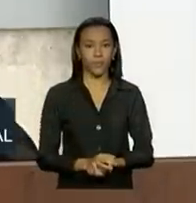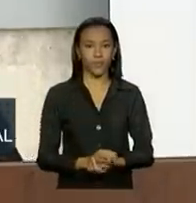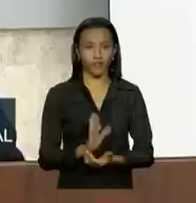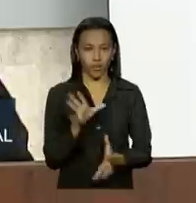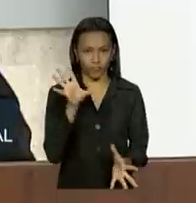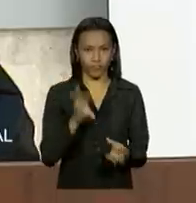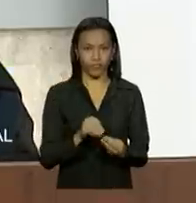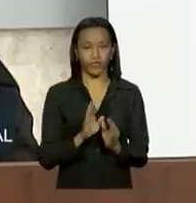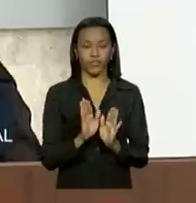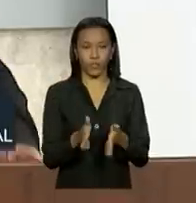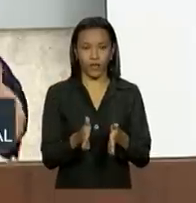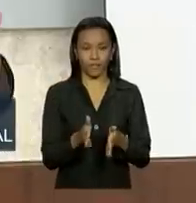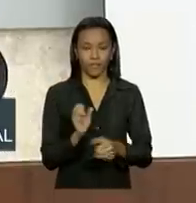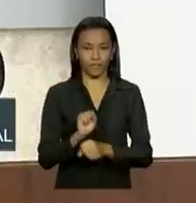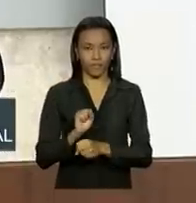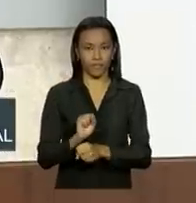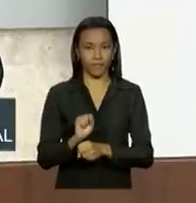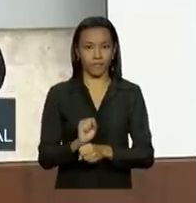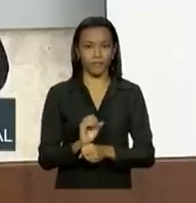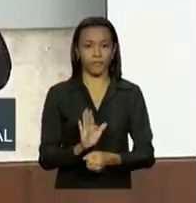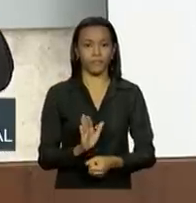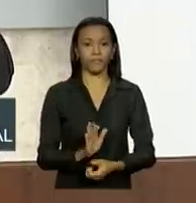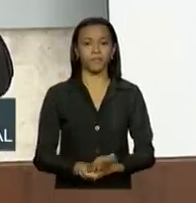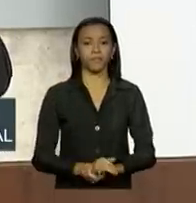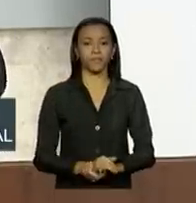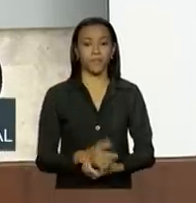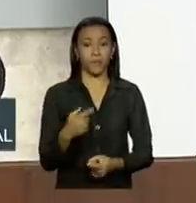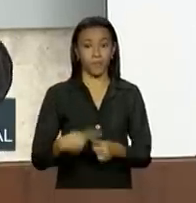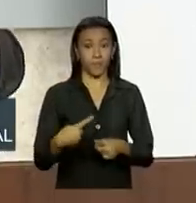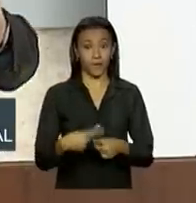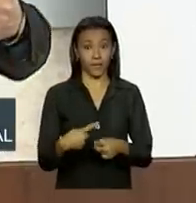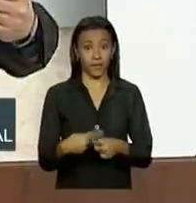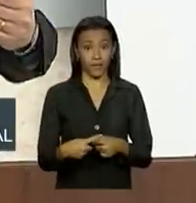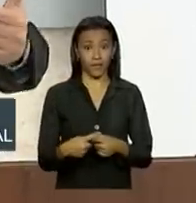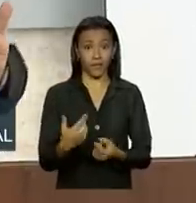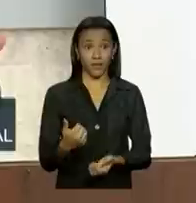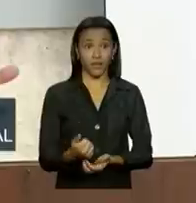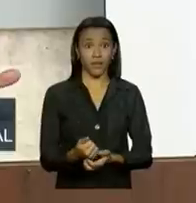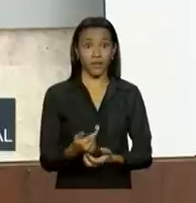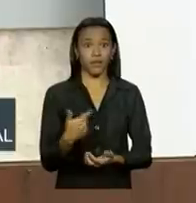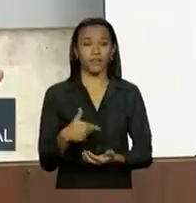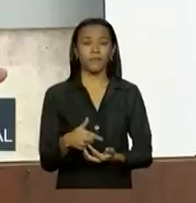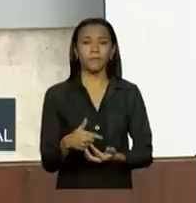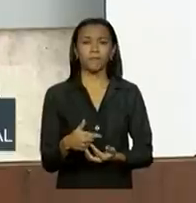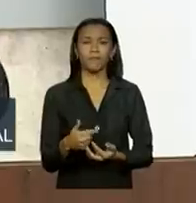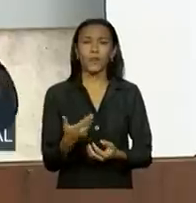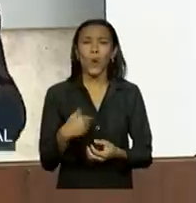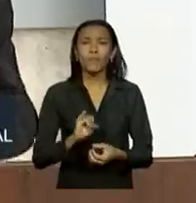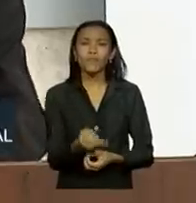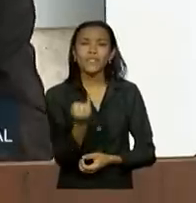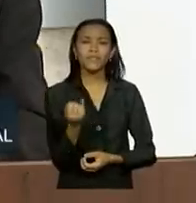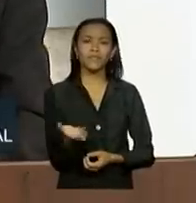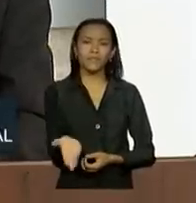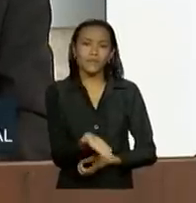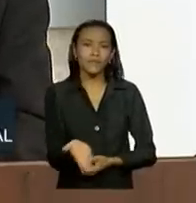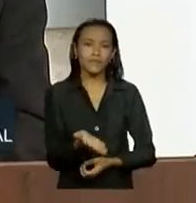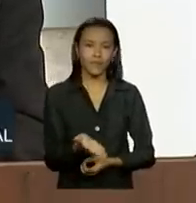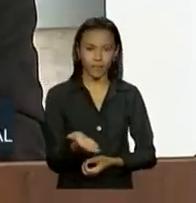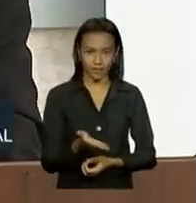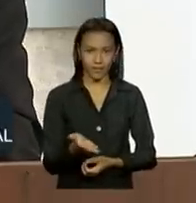Ronaldo, é que eu estou impedido, em saída do comitê gestor e estou aproveitando, entendeu?